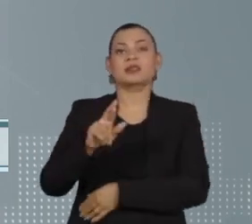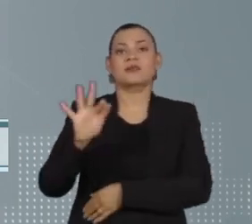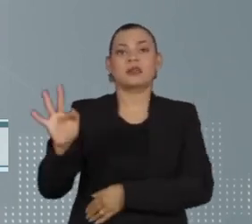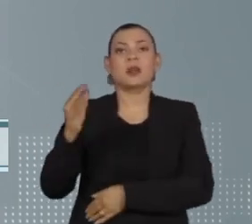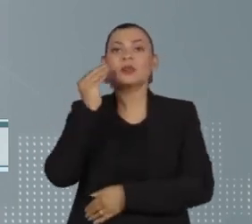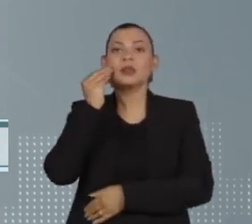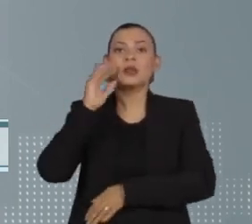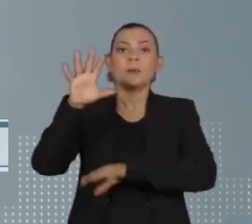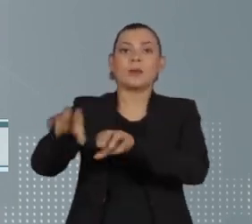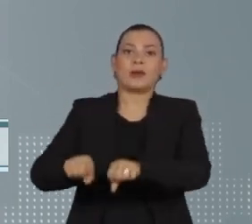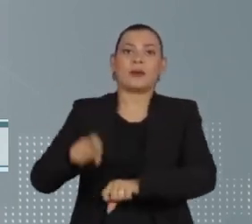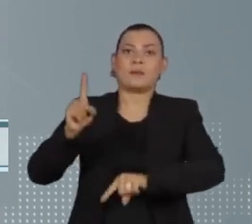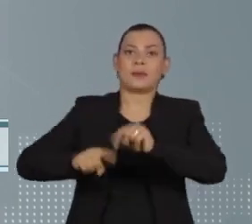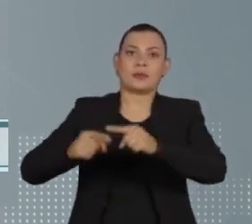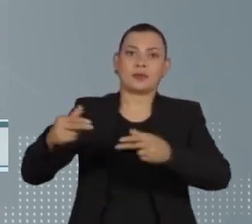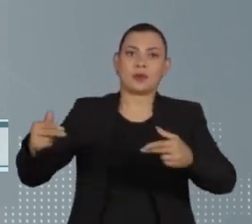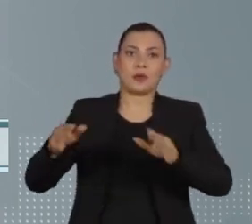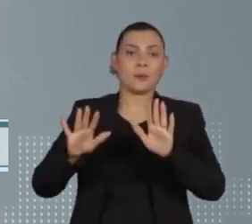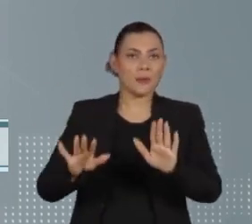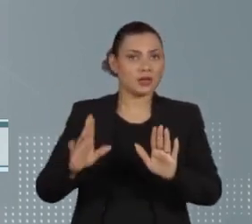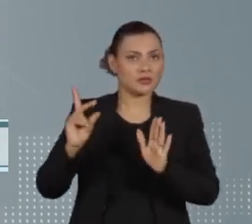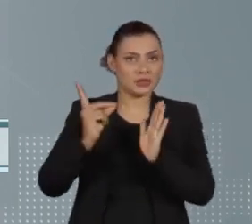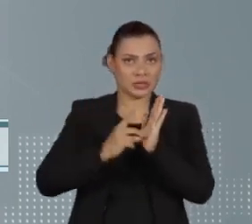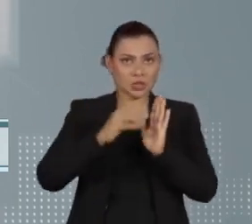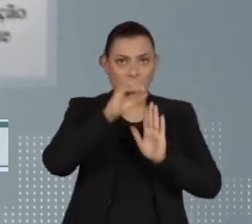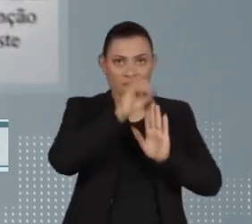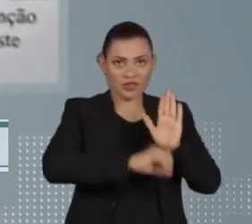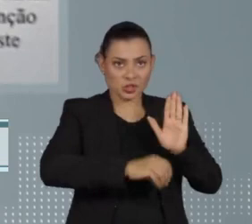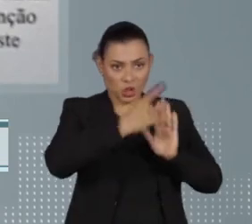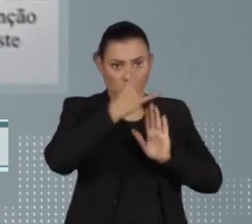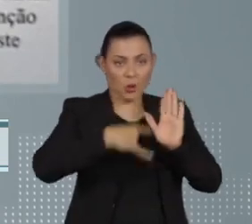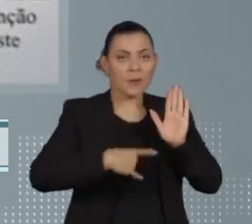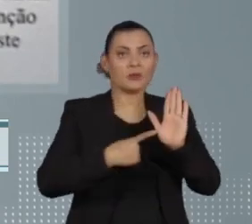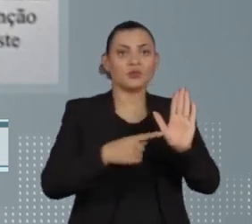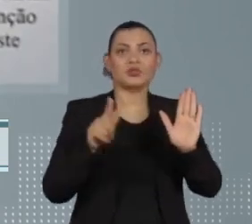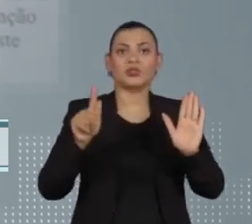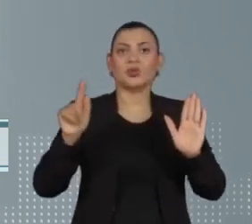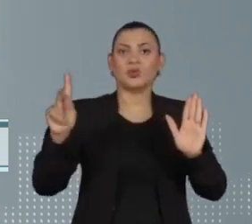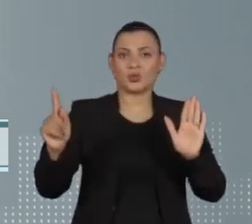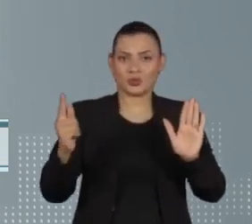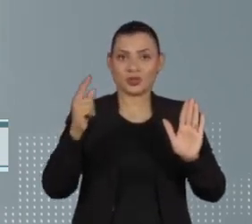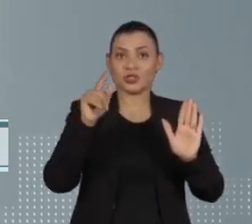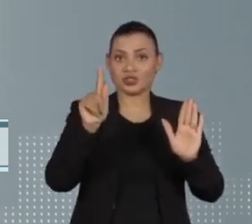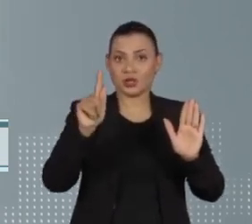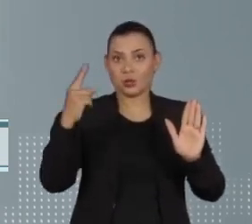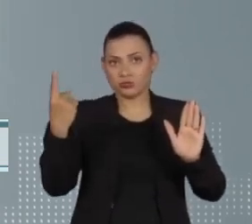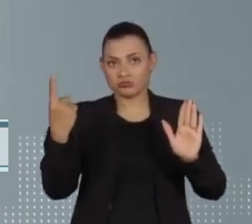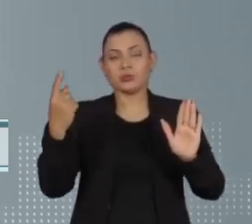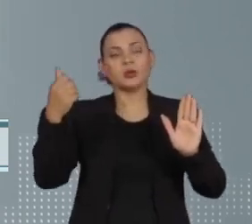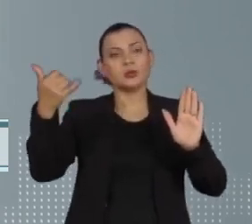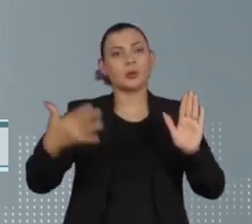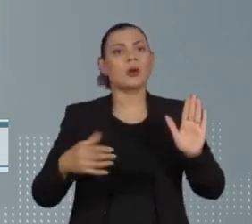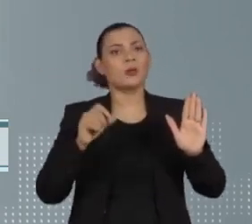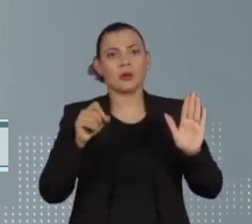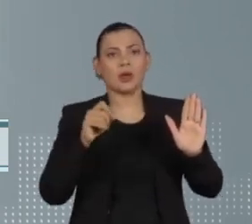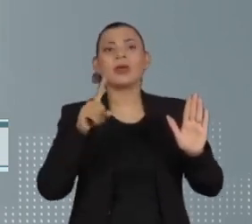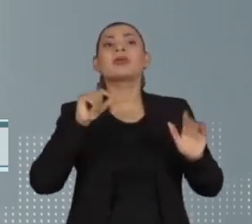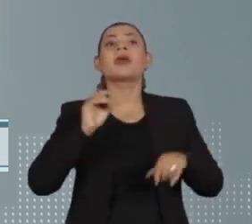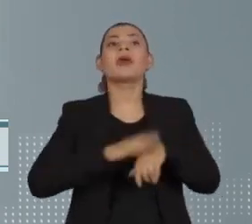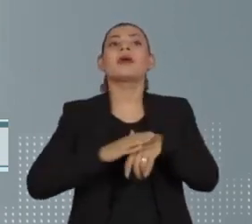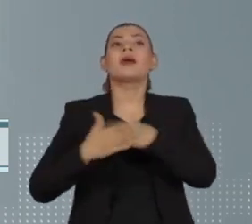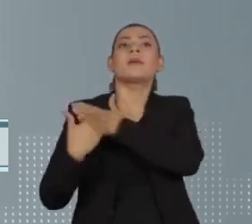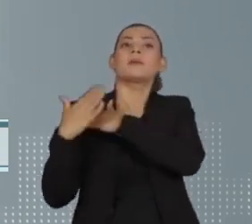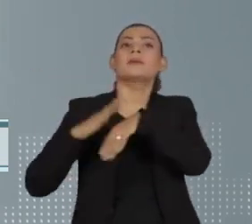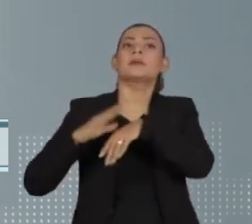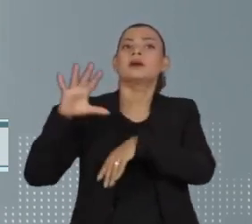apreendidos no aeroporto. Segundo o documento, revelado pelo portal G1, o assessor indicou um representante que faria a retirada das